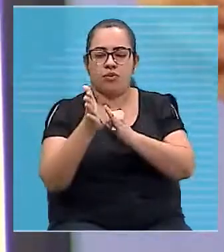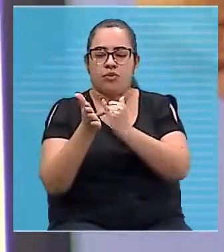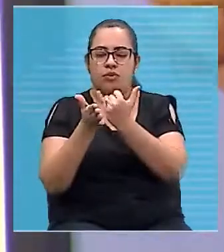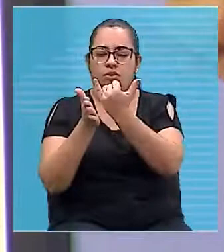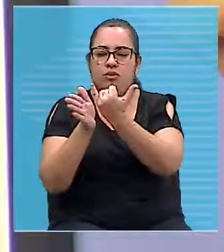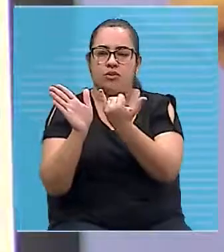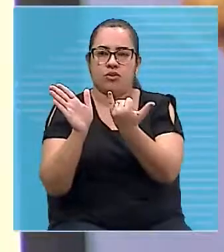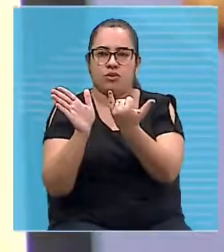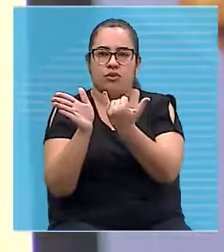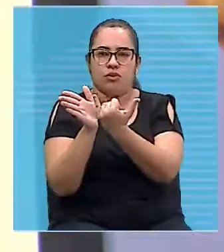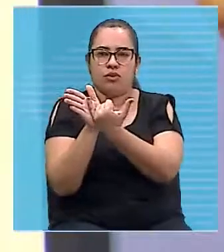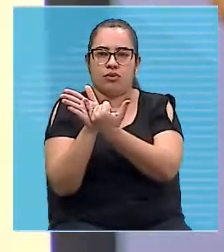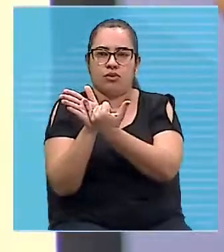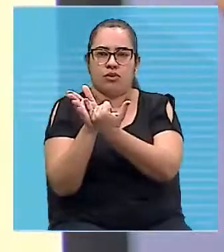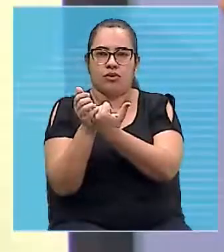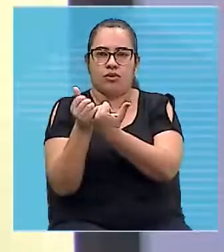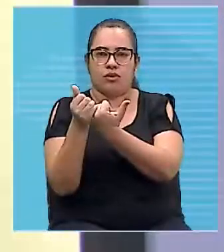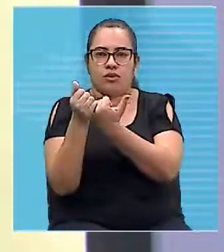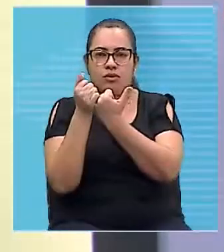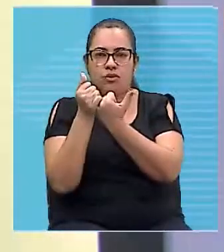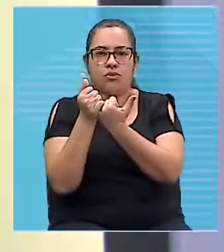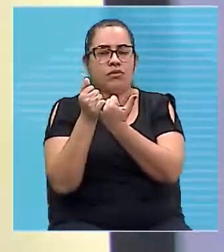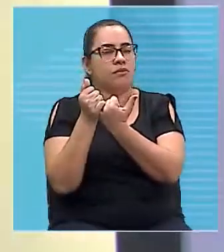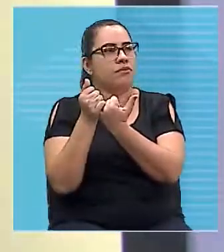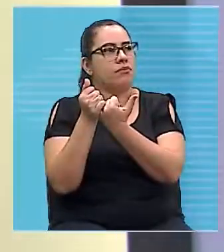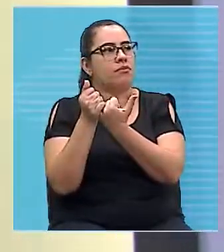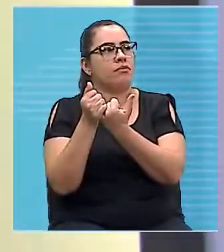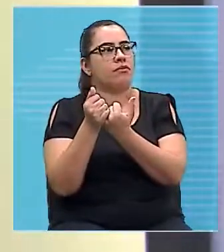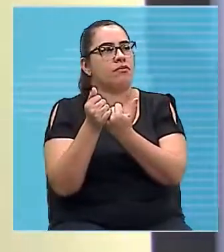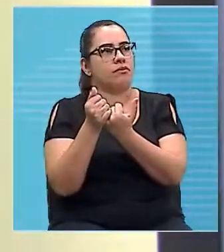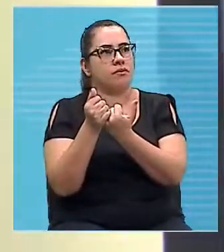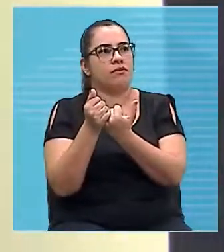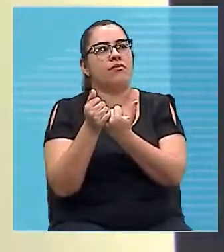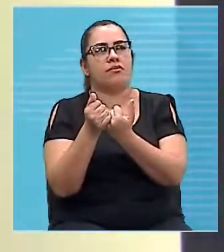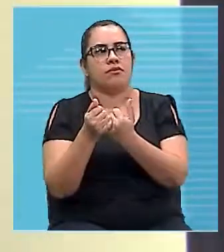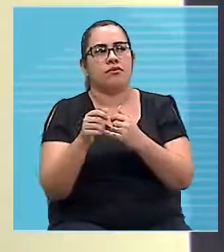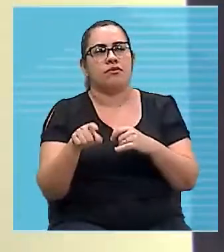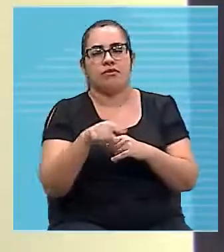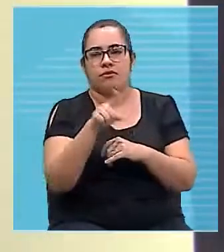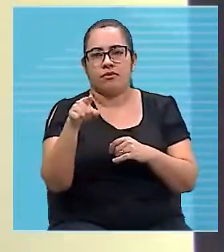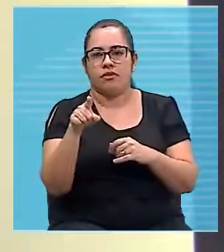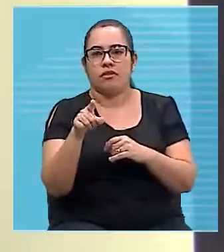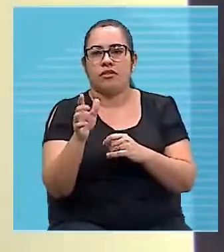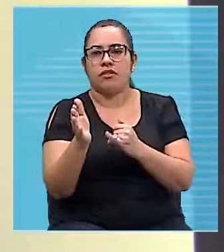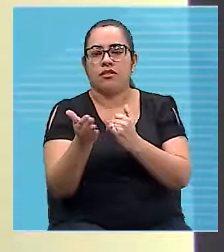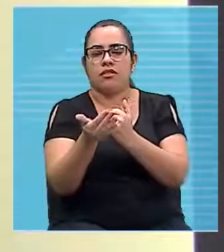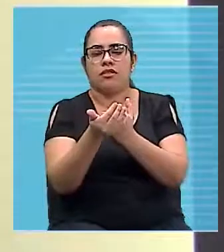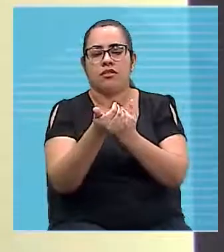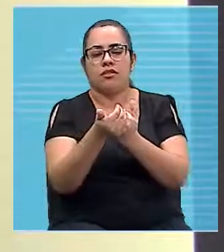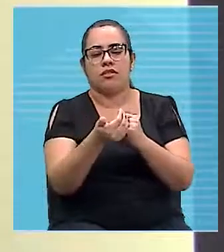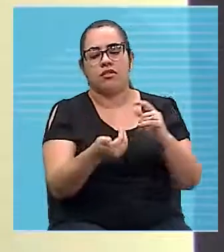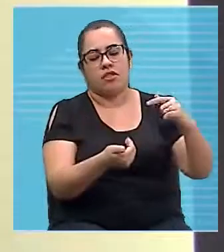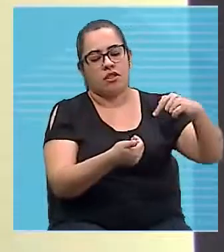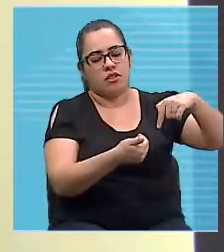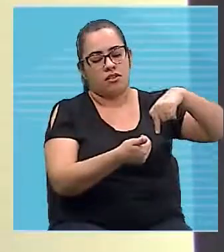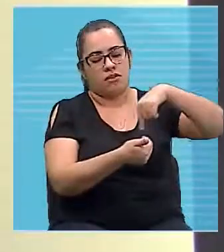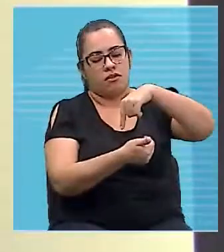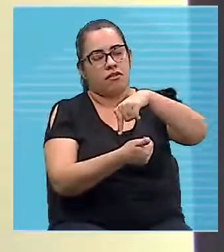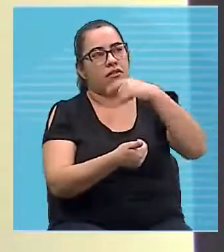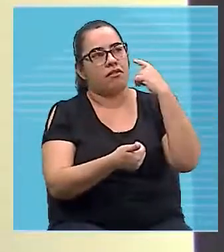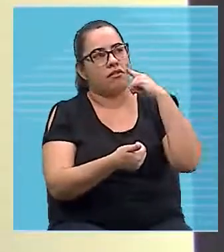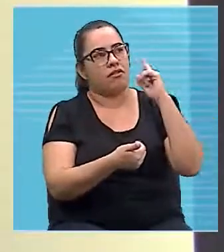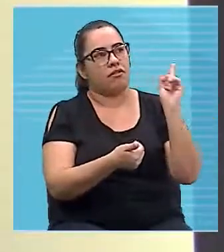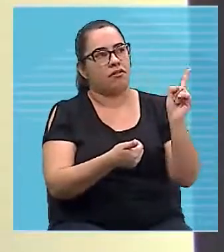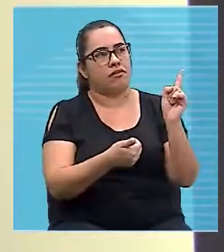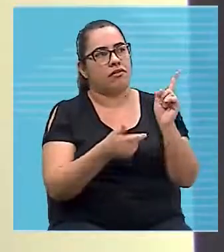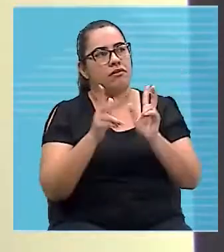agarrando esse fio e os meus dedos estão entrando dentro na minha